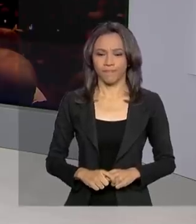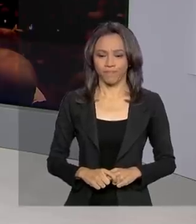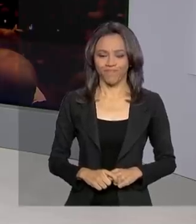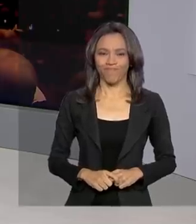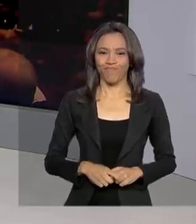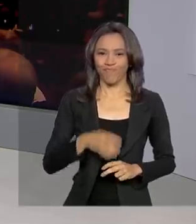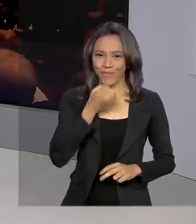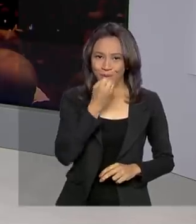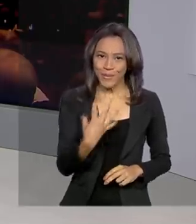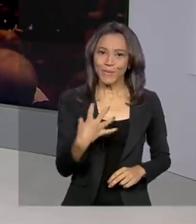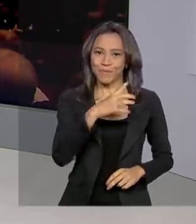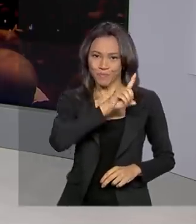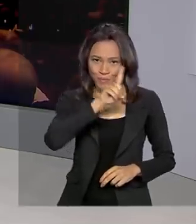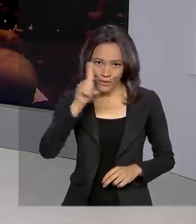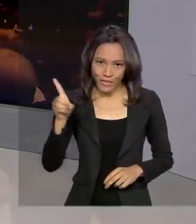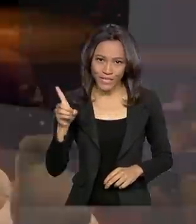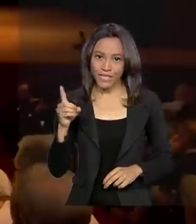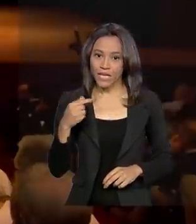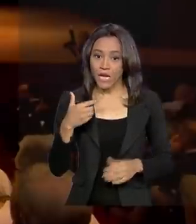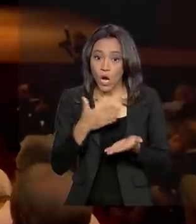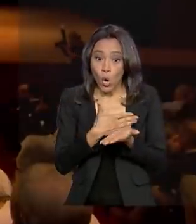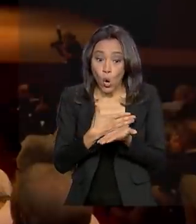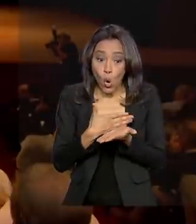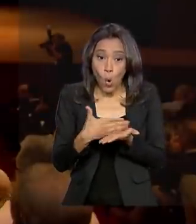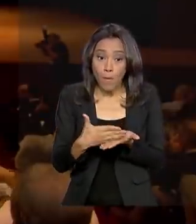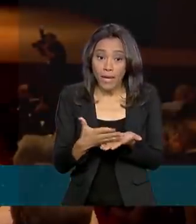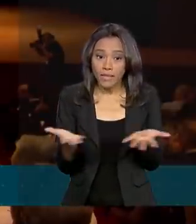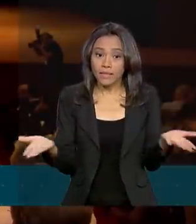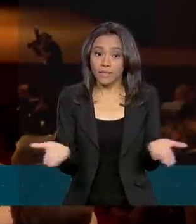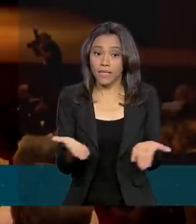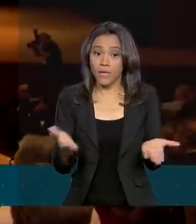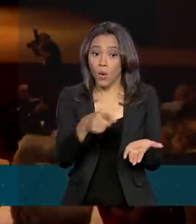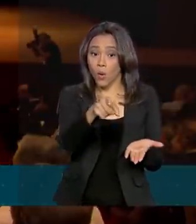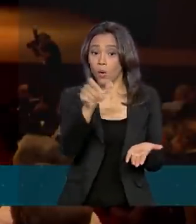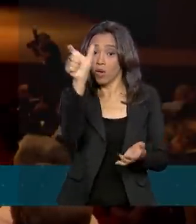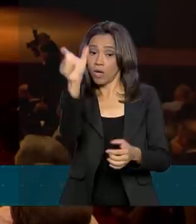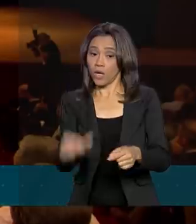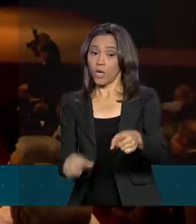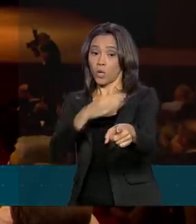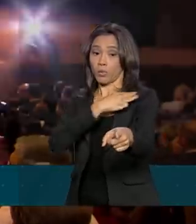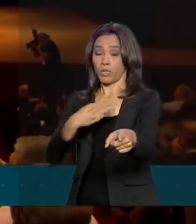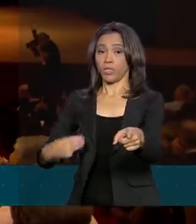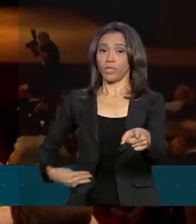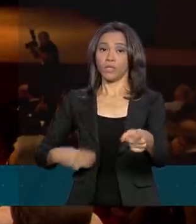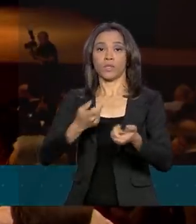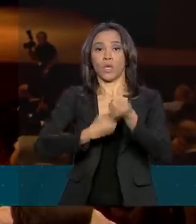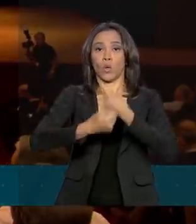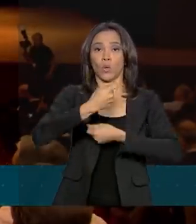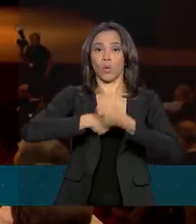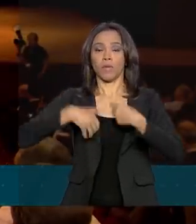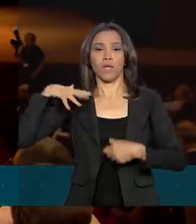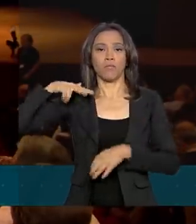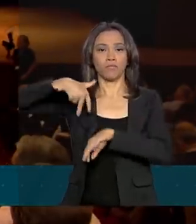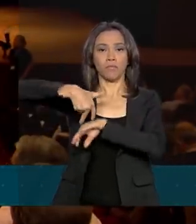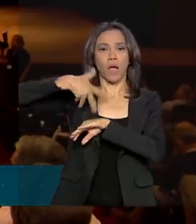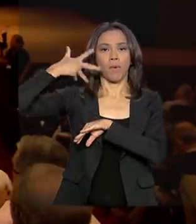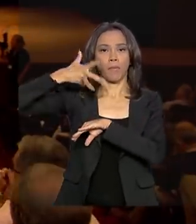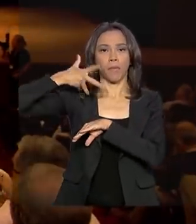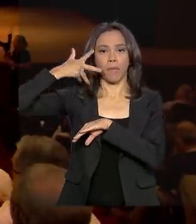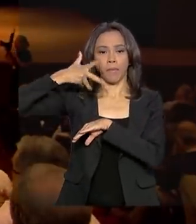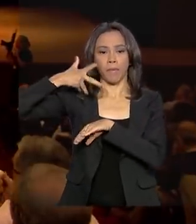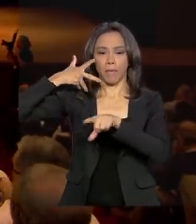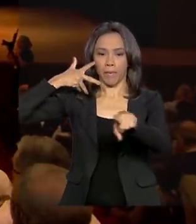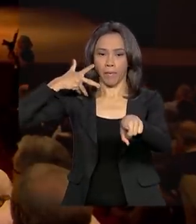Bom dia, Renato. O evento acaba de começar. O ministro da Economia, Paulo Guedes, está falando nesse momento. Como você falou,